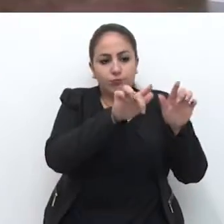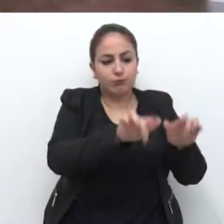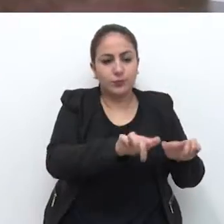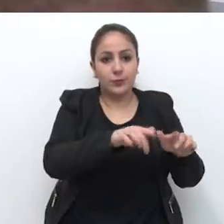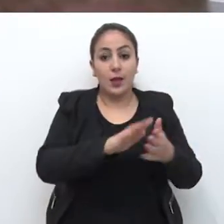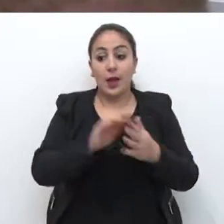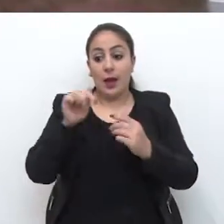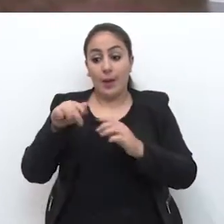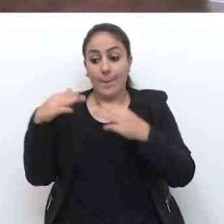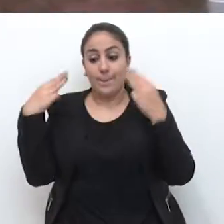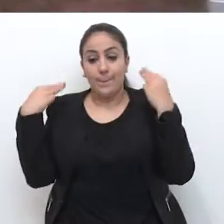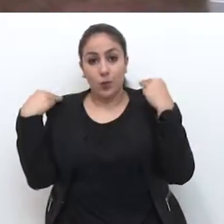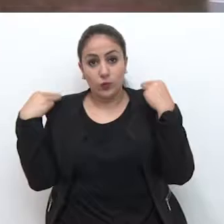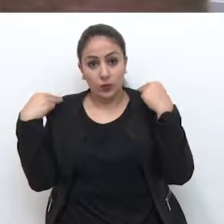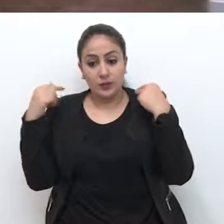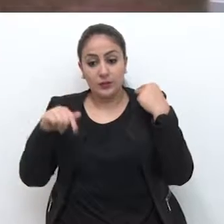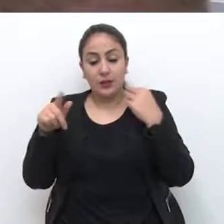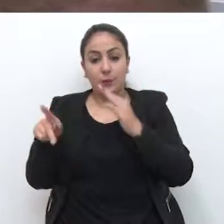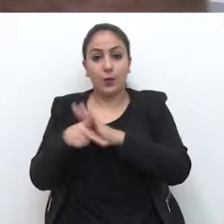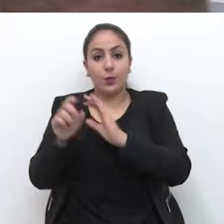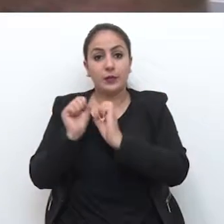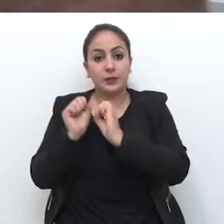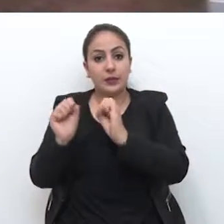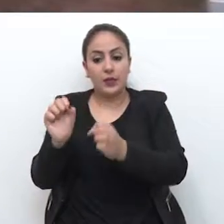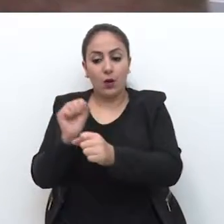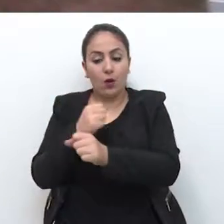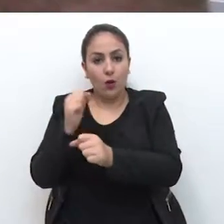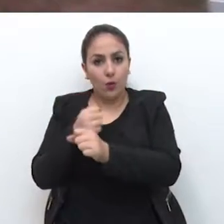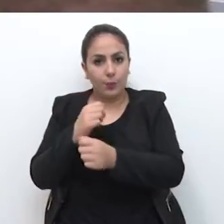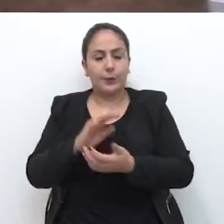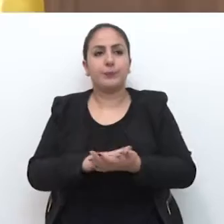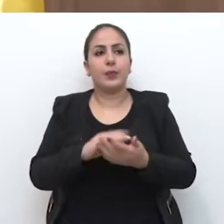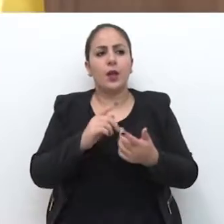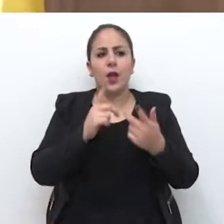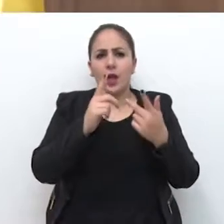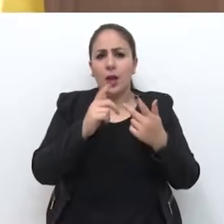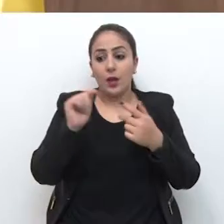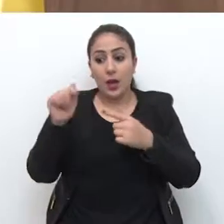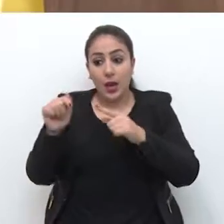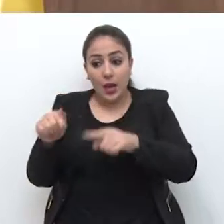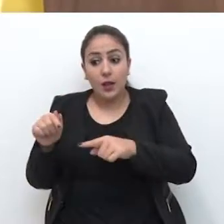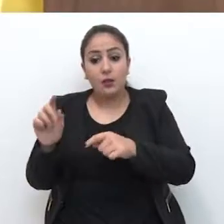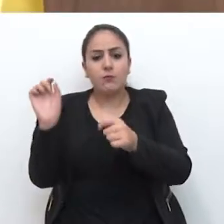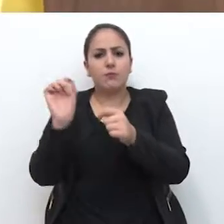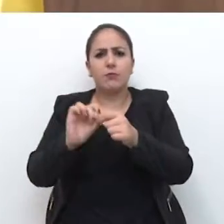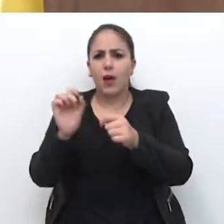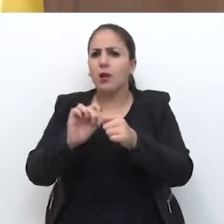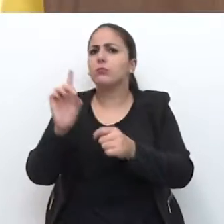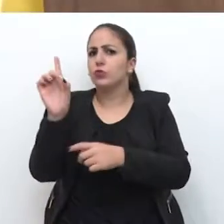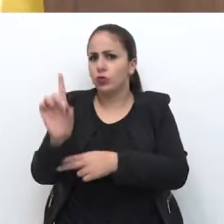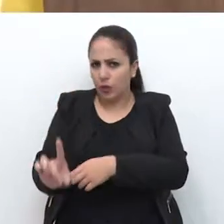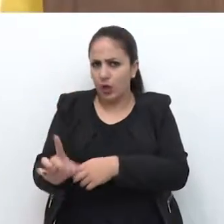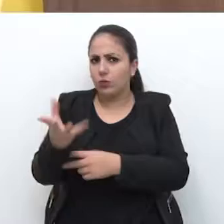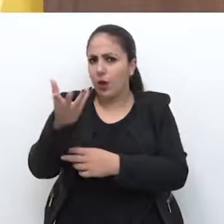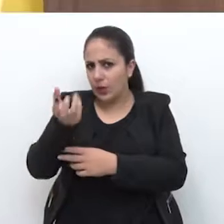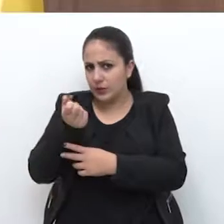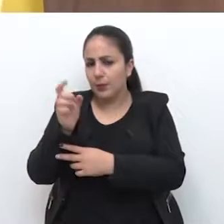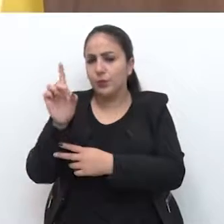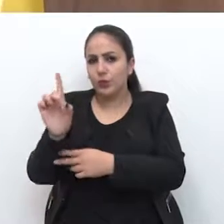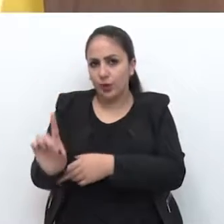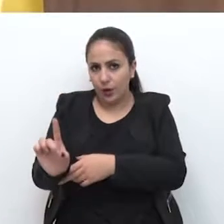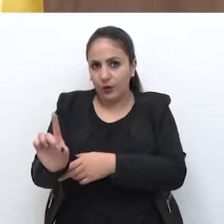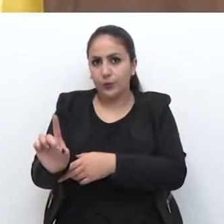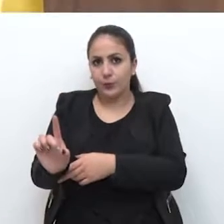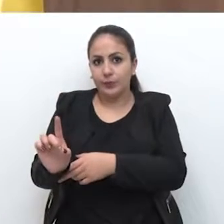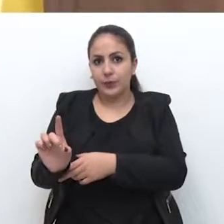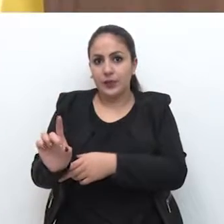mesmos locais que o motorista da Secretaria de Obras. O motorista da Secretaria de Obras, ele faz o direito, então, adicional